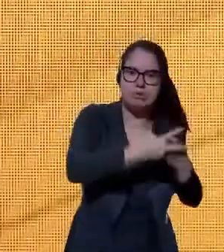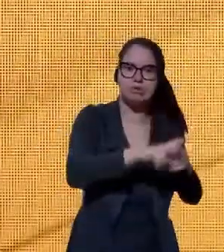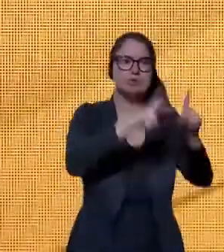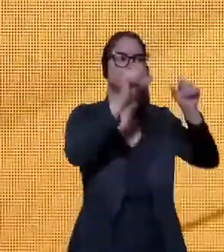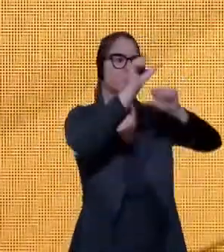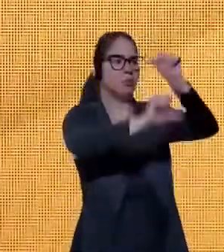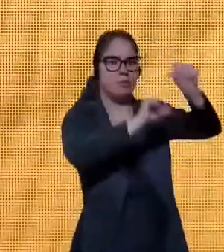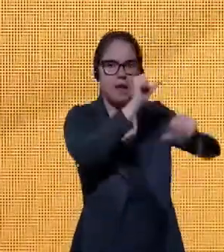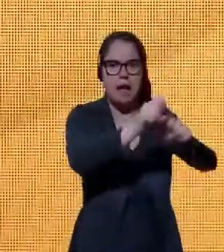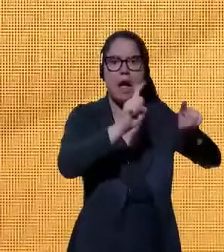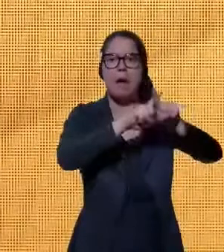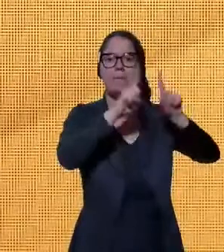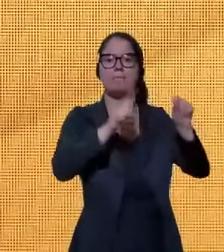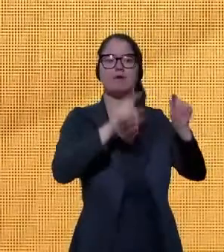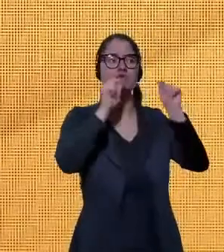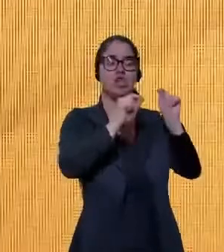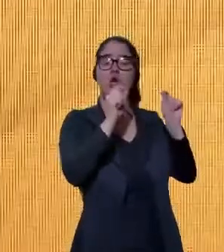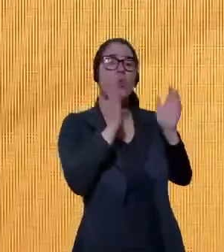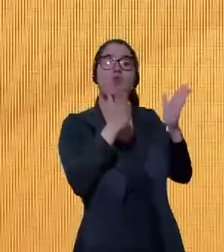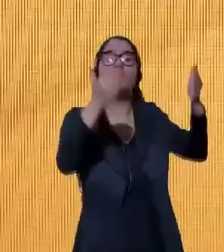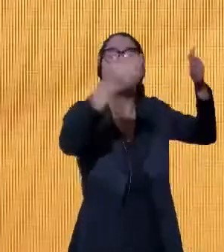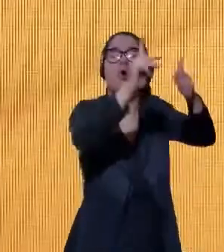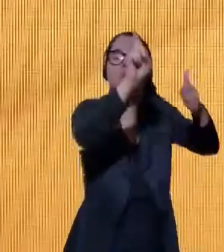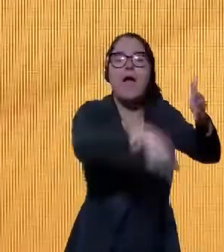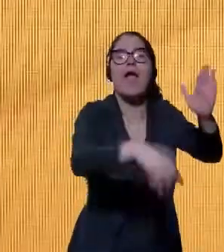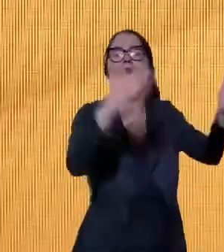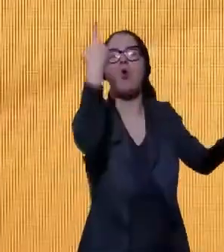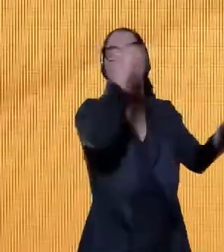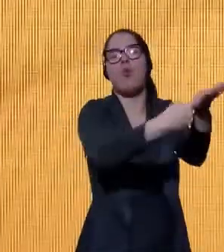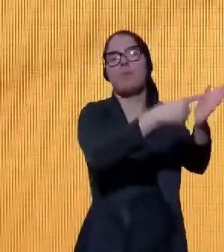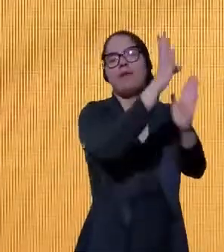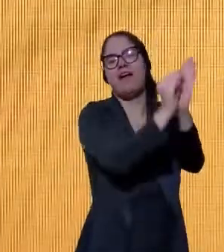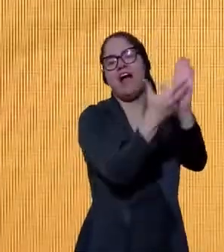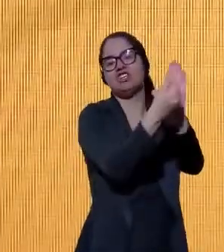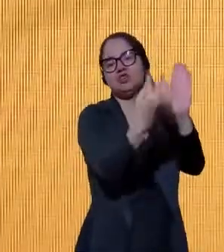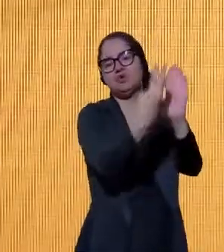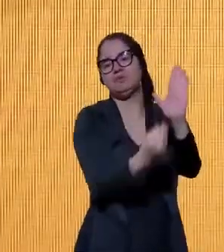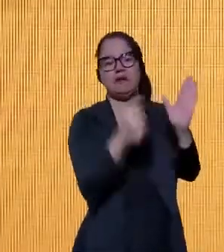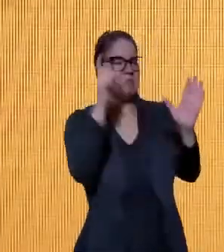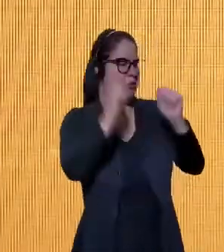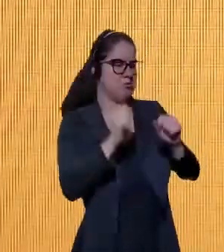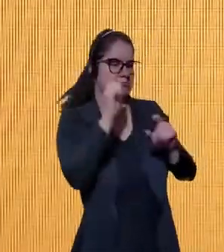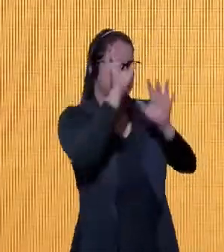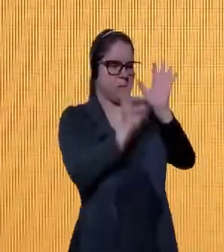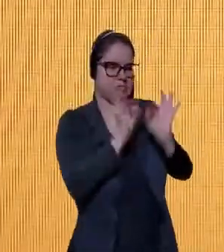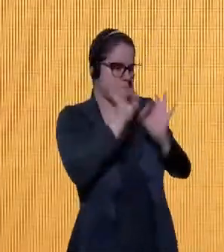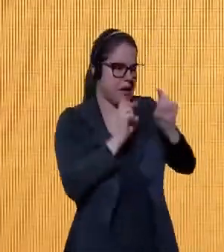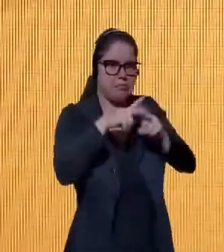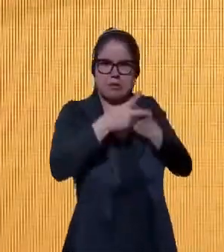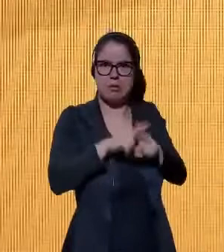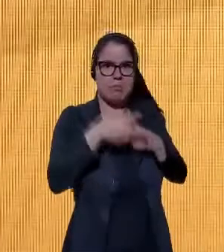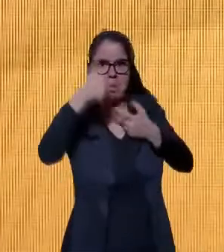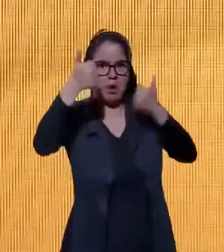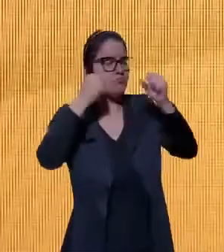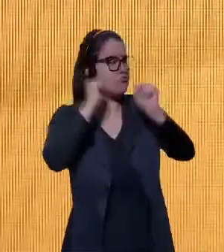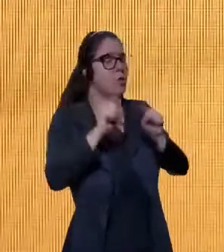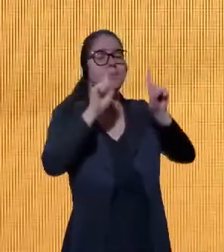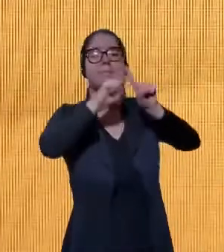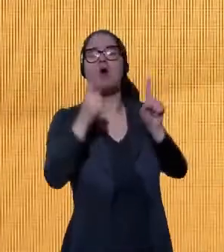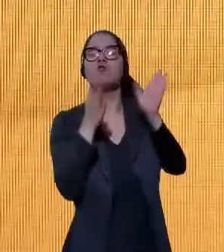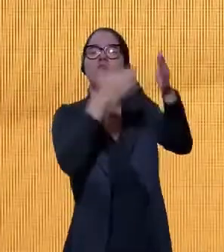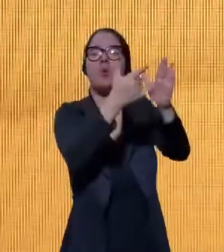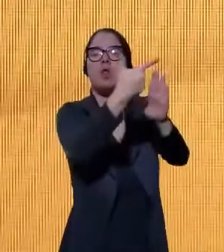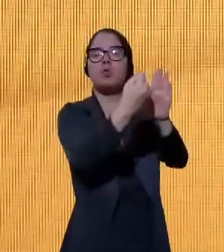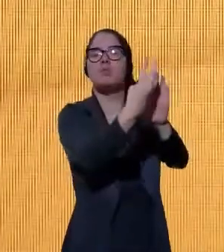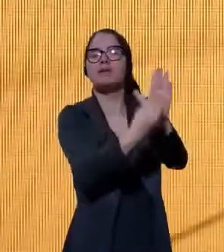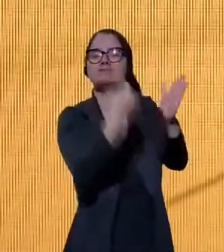atuação na Agenda. Dessa maneira, demonstrando o papel decisivo do Sistema Nacional de Fomento para desencadear